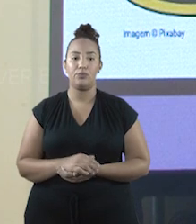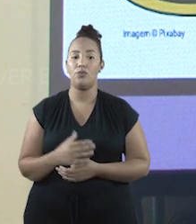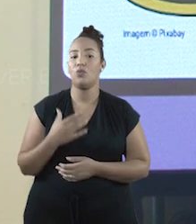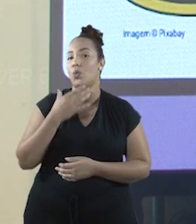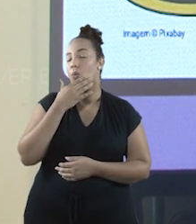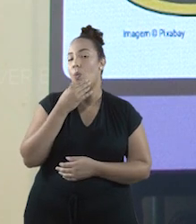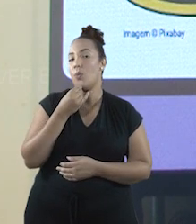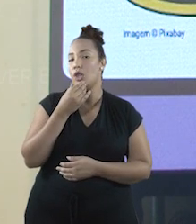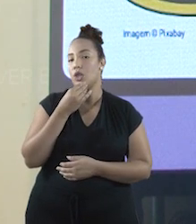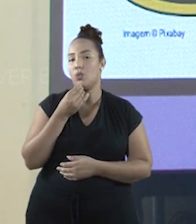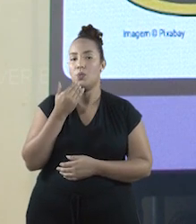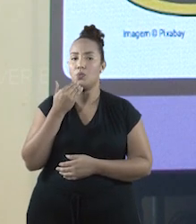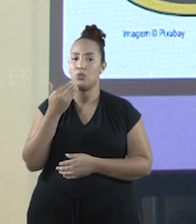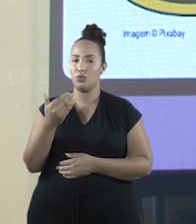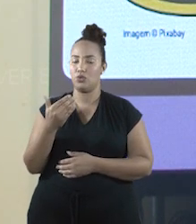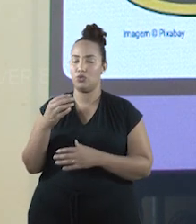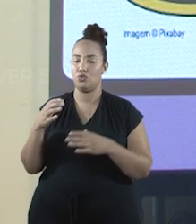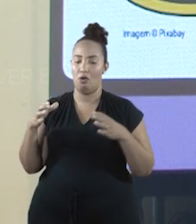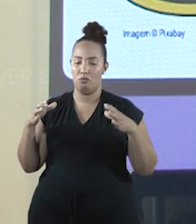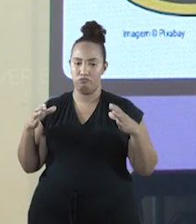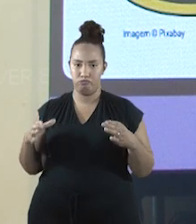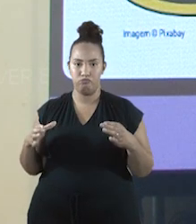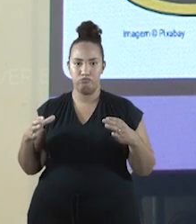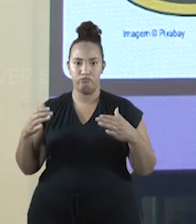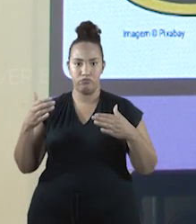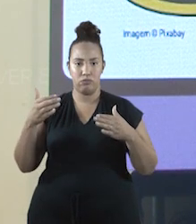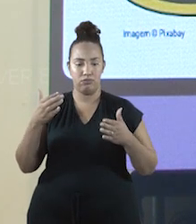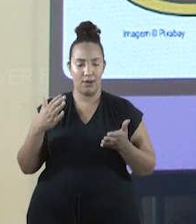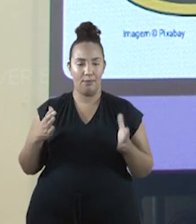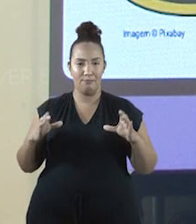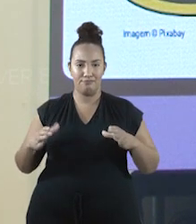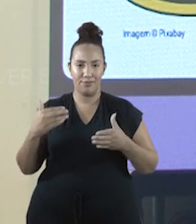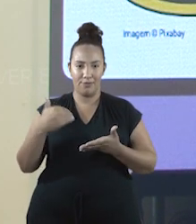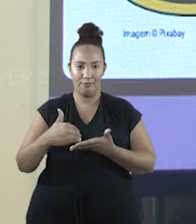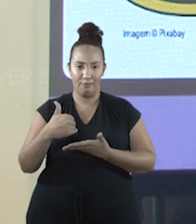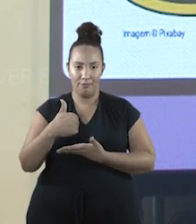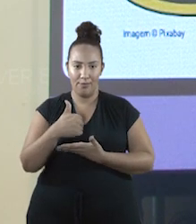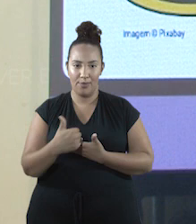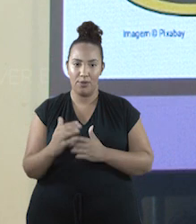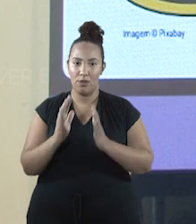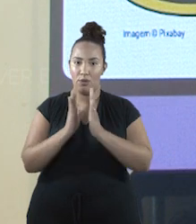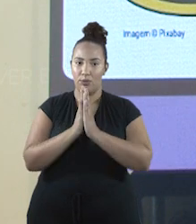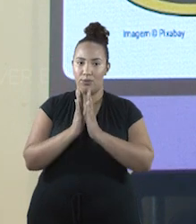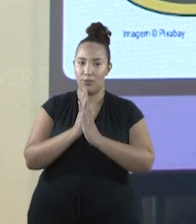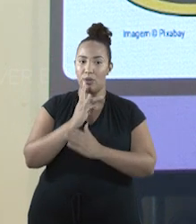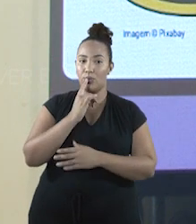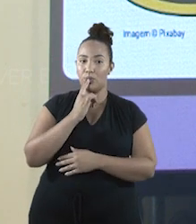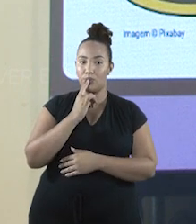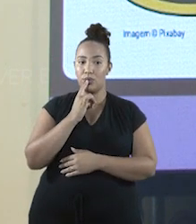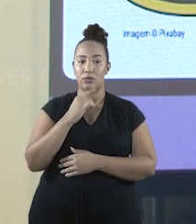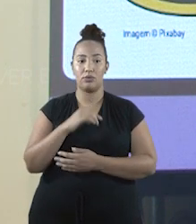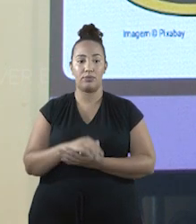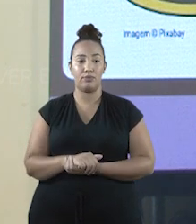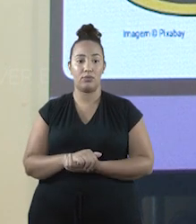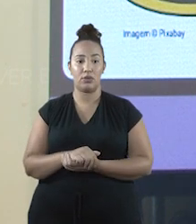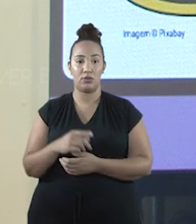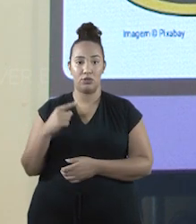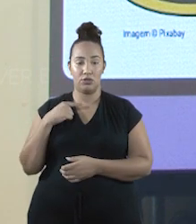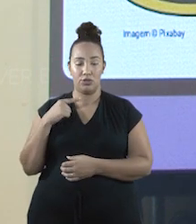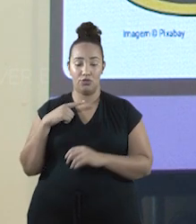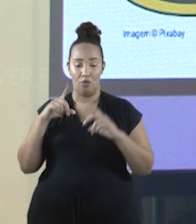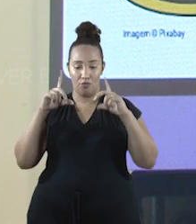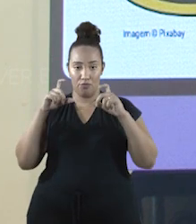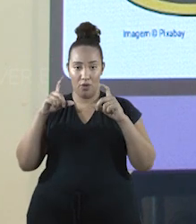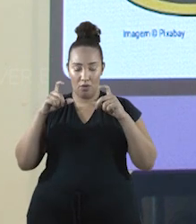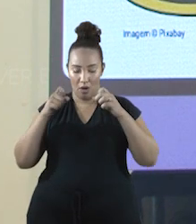João encomendou um bolo redondo para seu aniversário, com um papel arroz, com uma foto sua